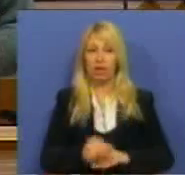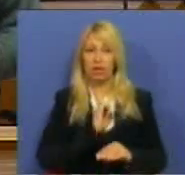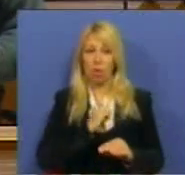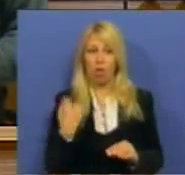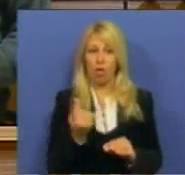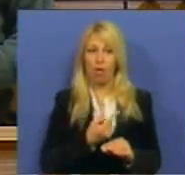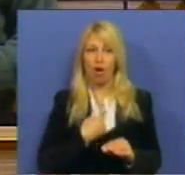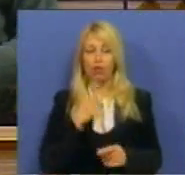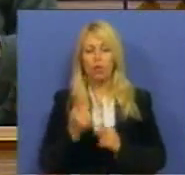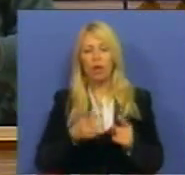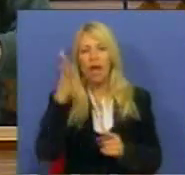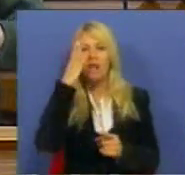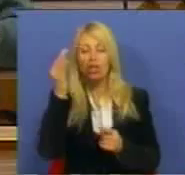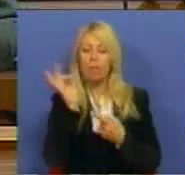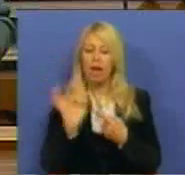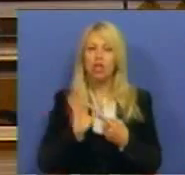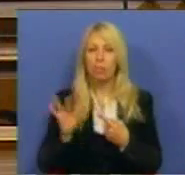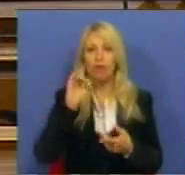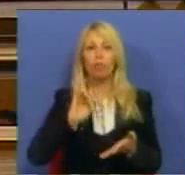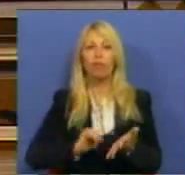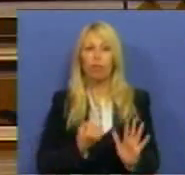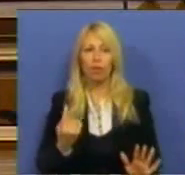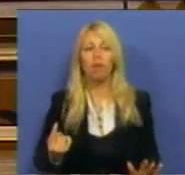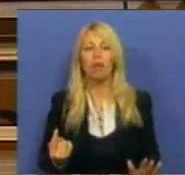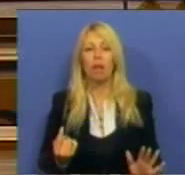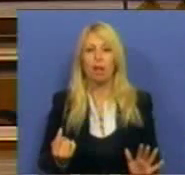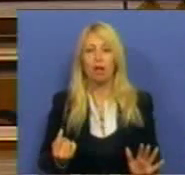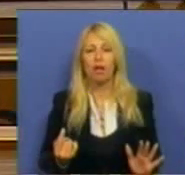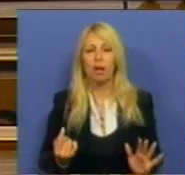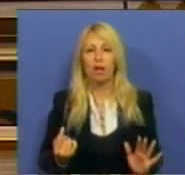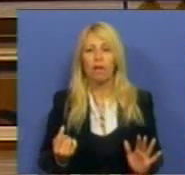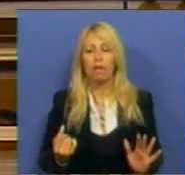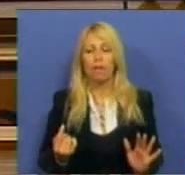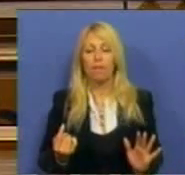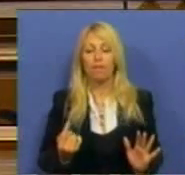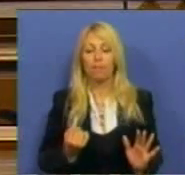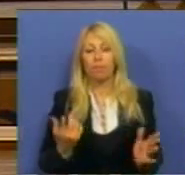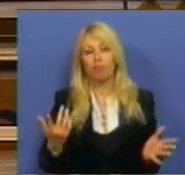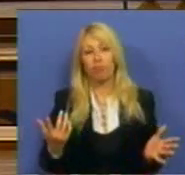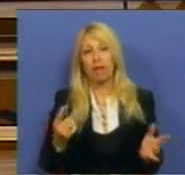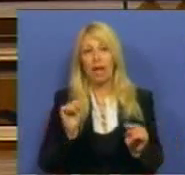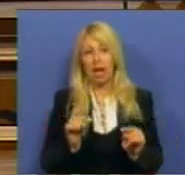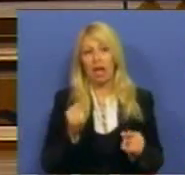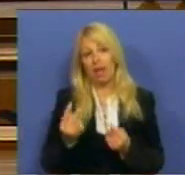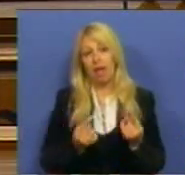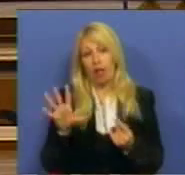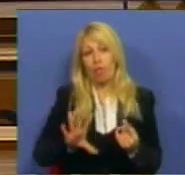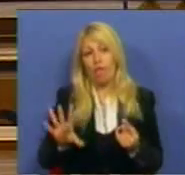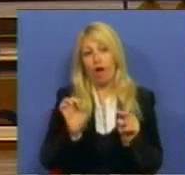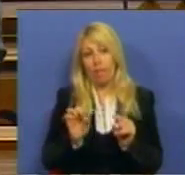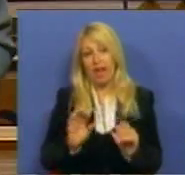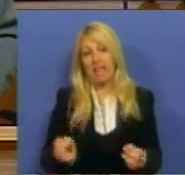que consideramos ser os aspectos fundamentais e que, de alguma forma, estas iniciativas